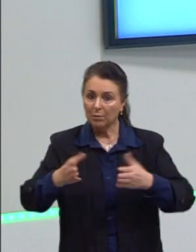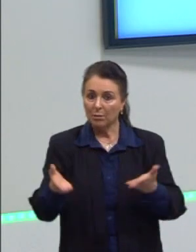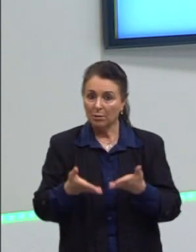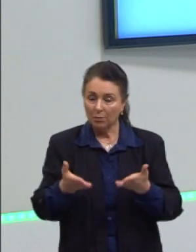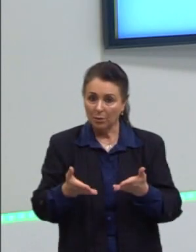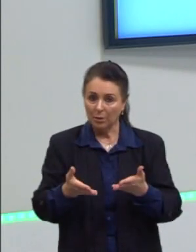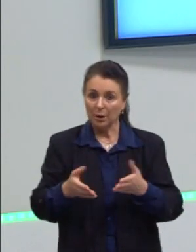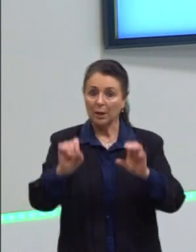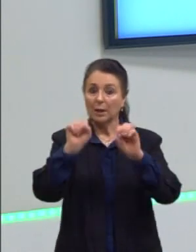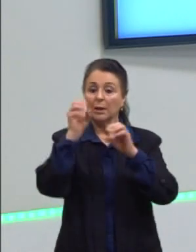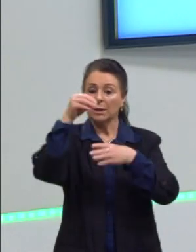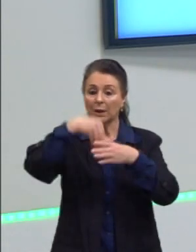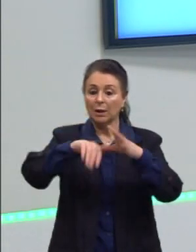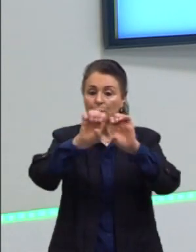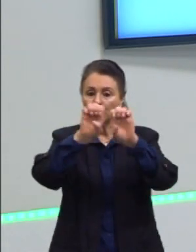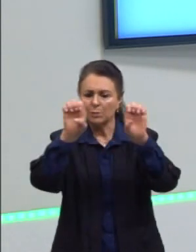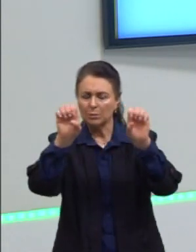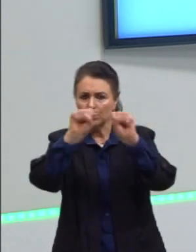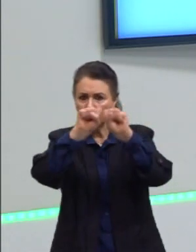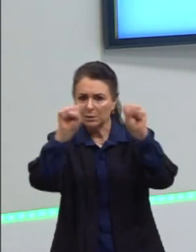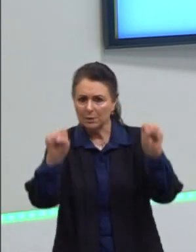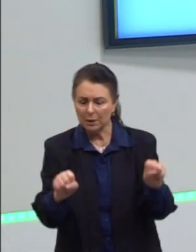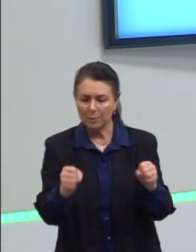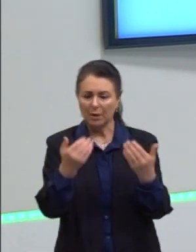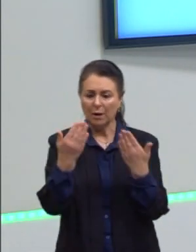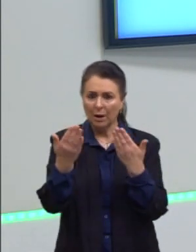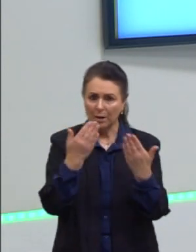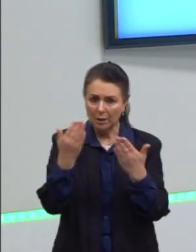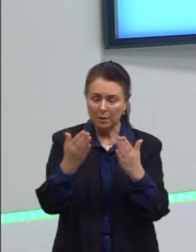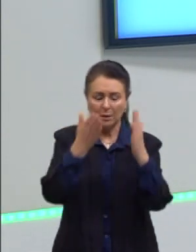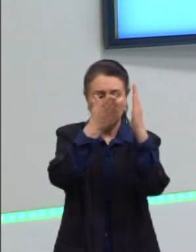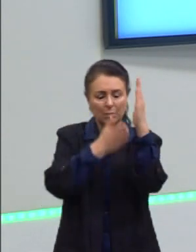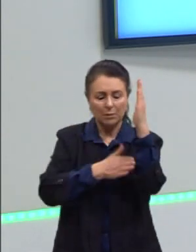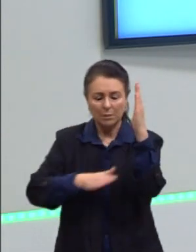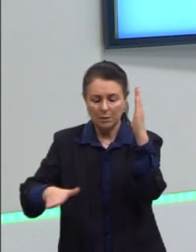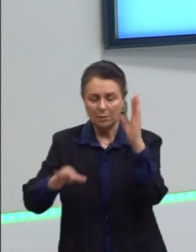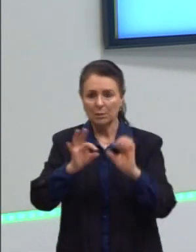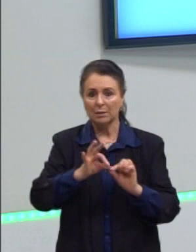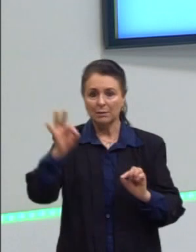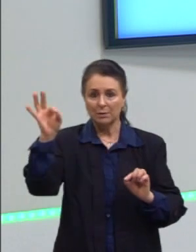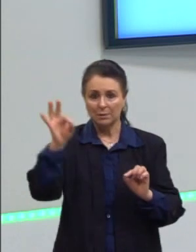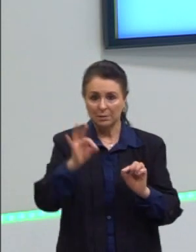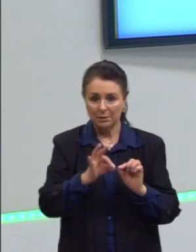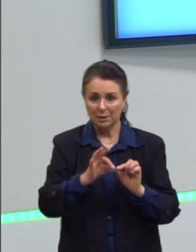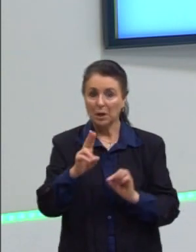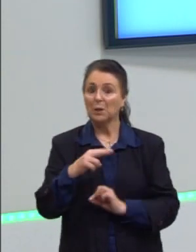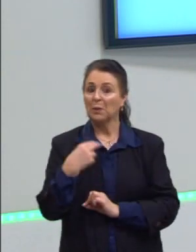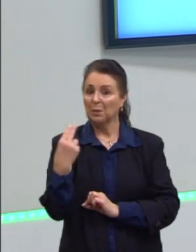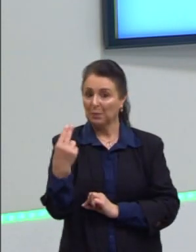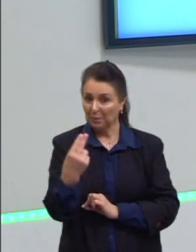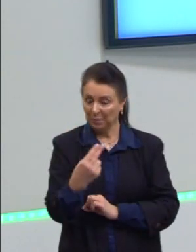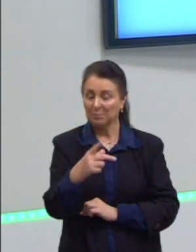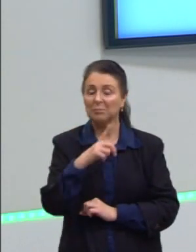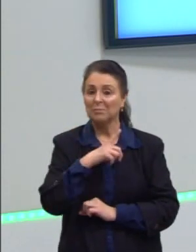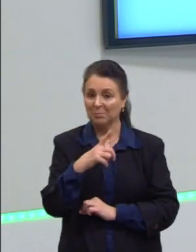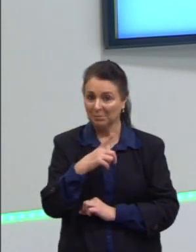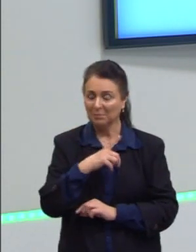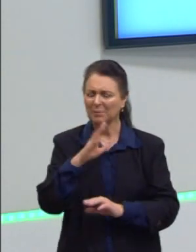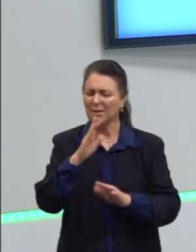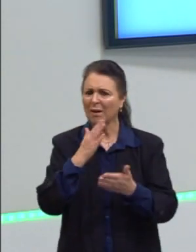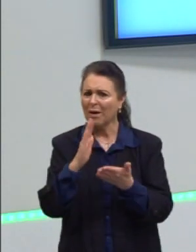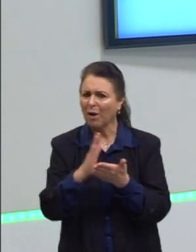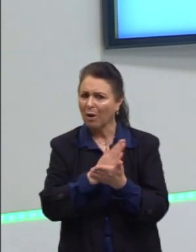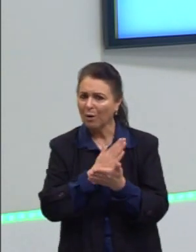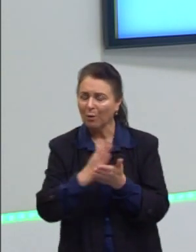dentro dos sistemas, analisar o plano cartesiano, as retas. E digo para vocês, nós ainda temos alguns